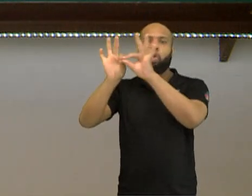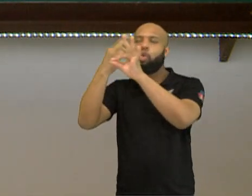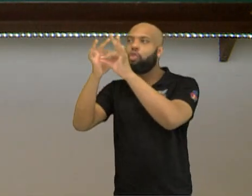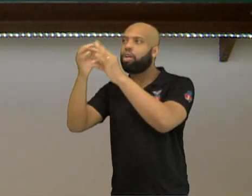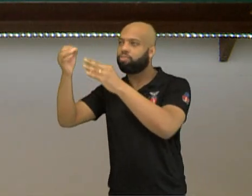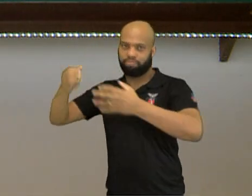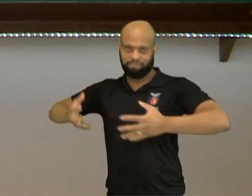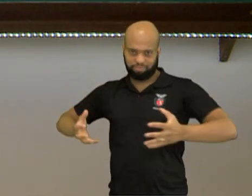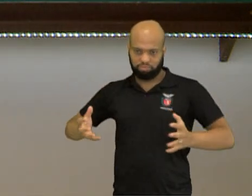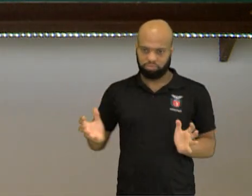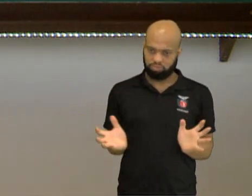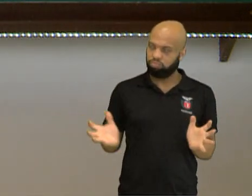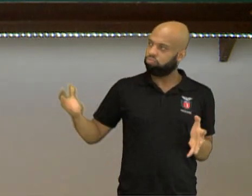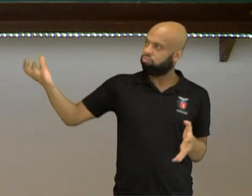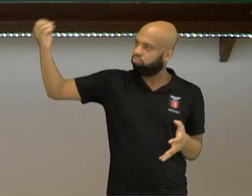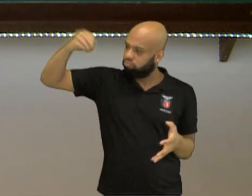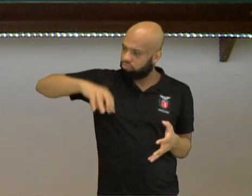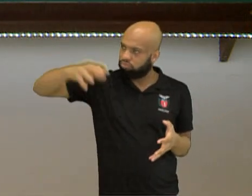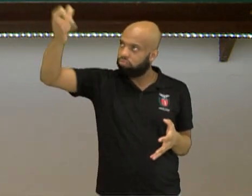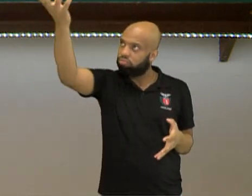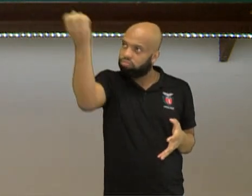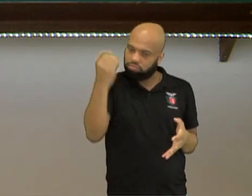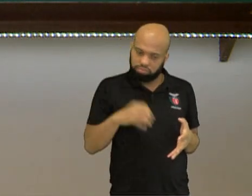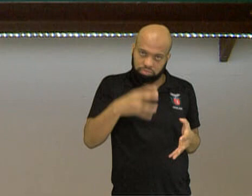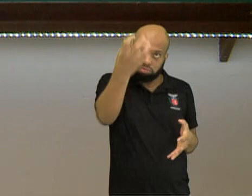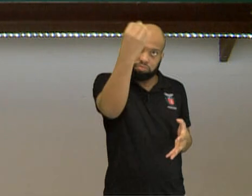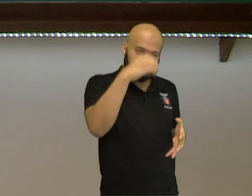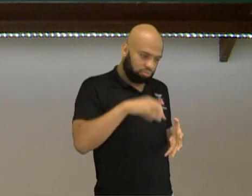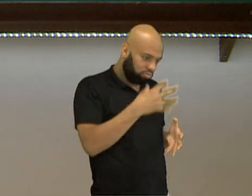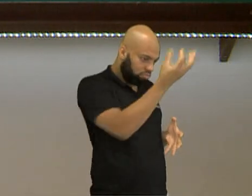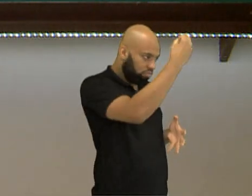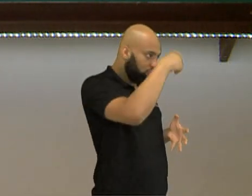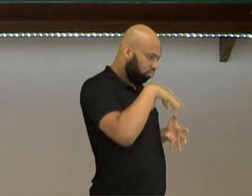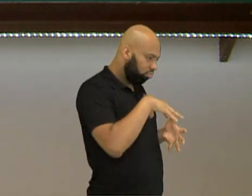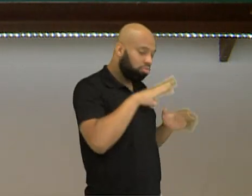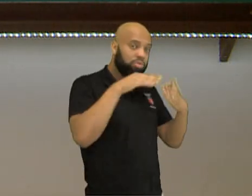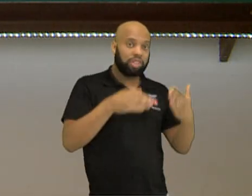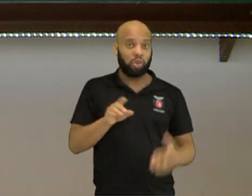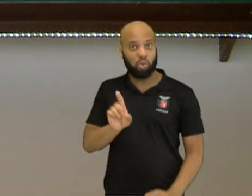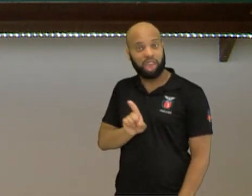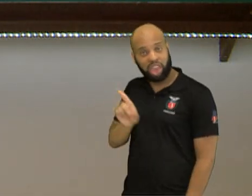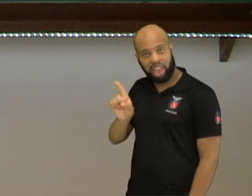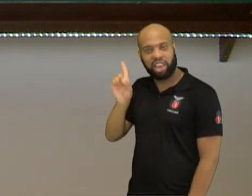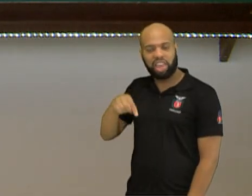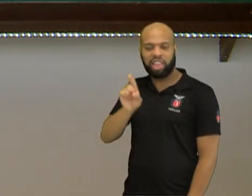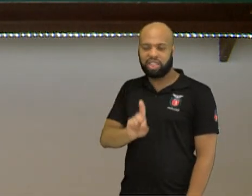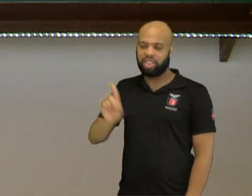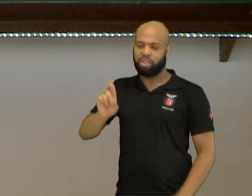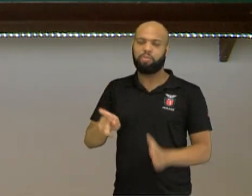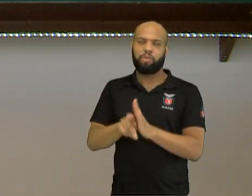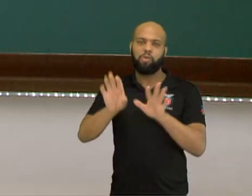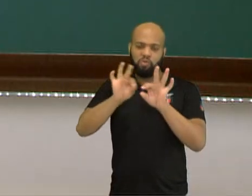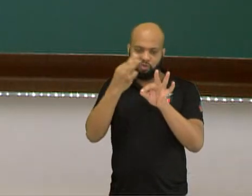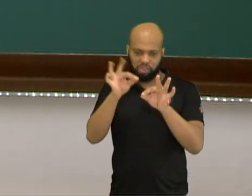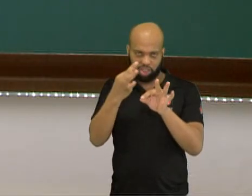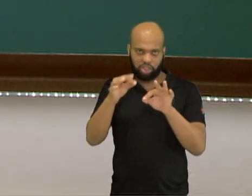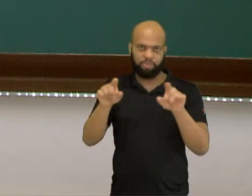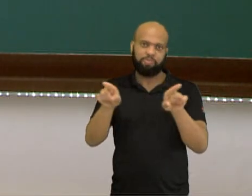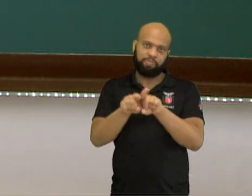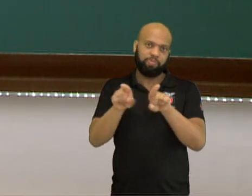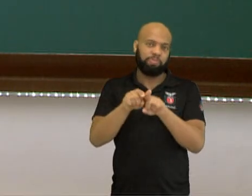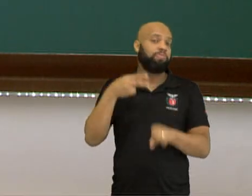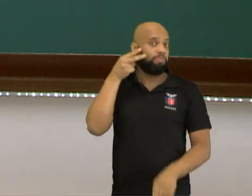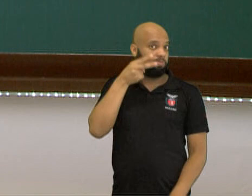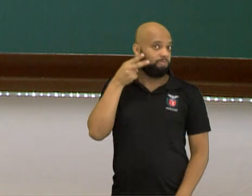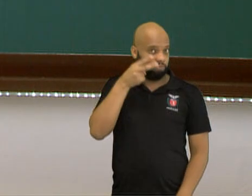das uvas. Então, Dionísio era o deus do vinho e das uvas e, consequentemente,